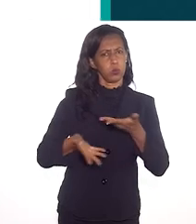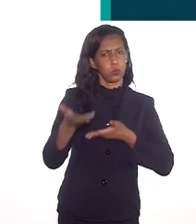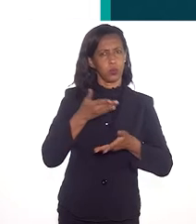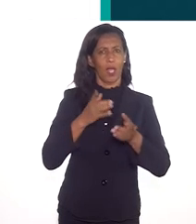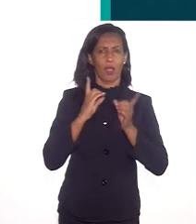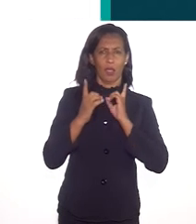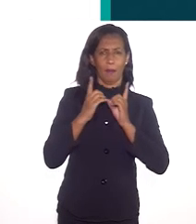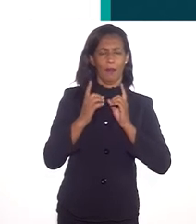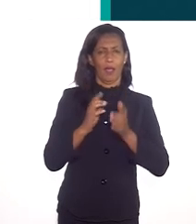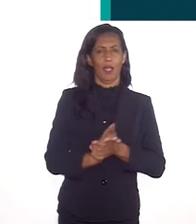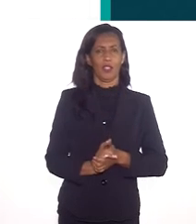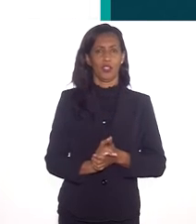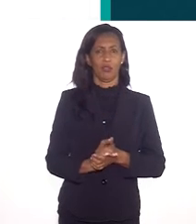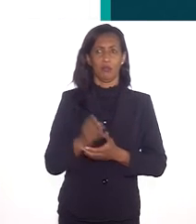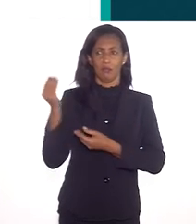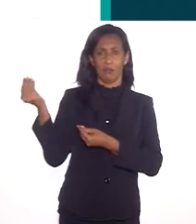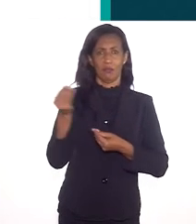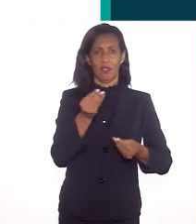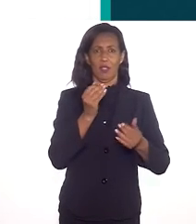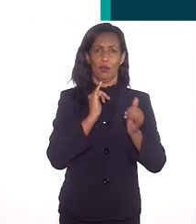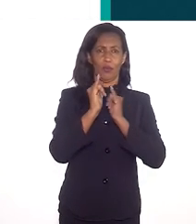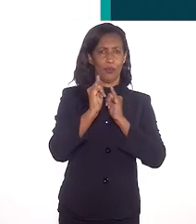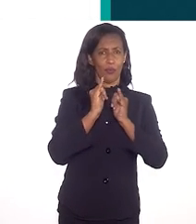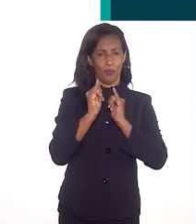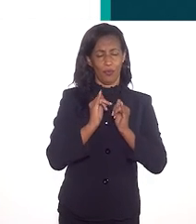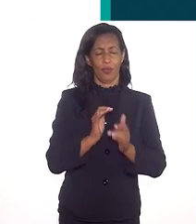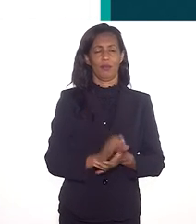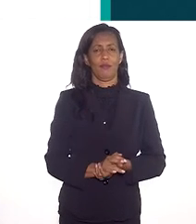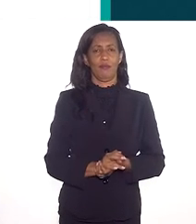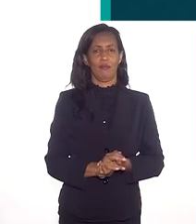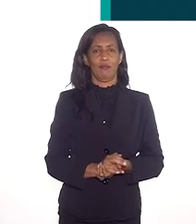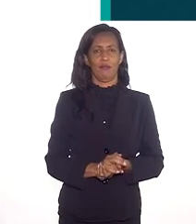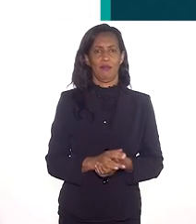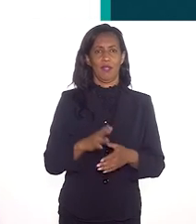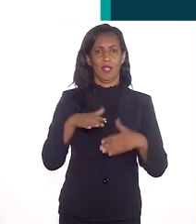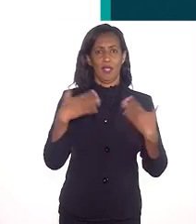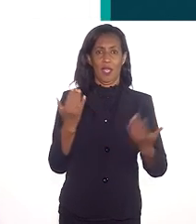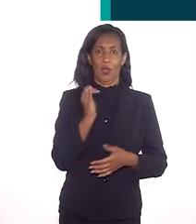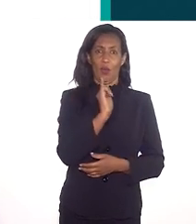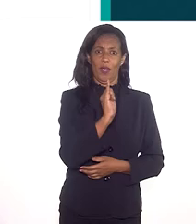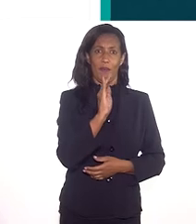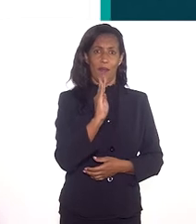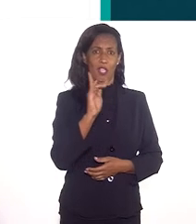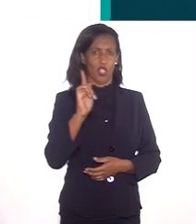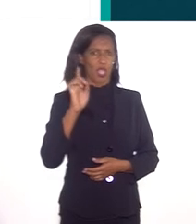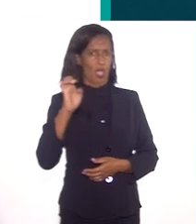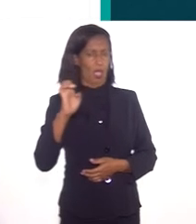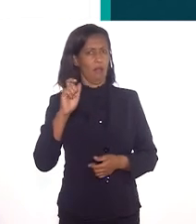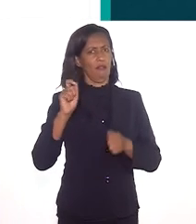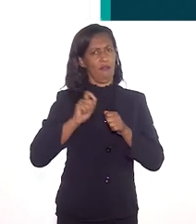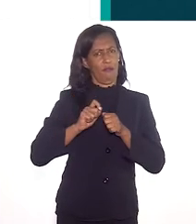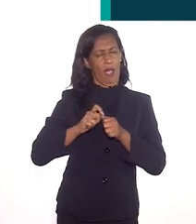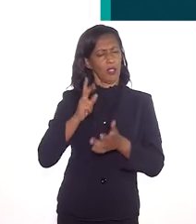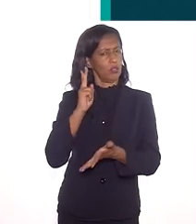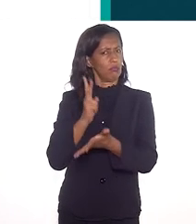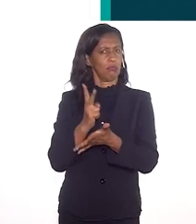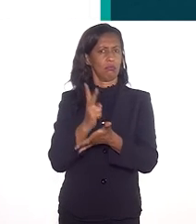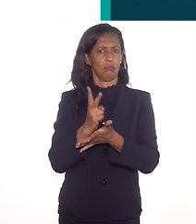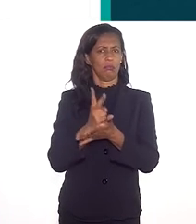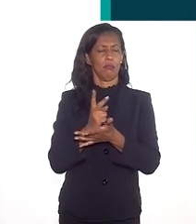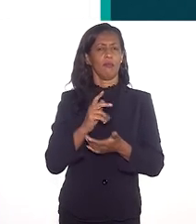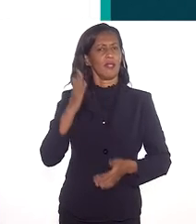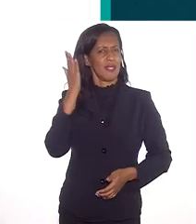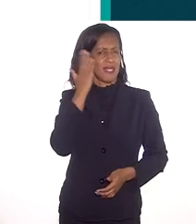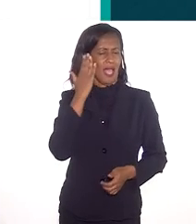bastante construtivo participar desse debate e trazer alguns elementos, alguns dados, que é o que o IBGE busca